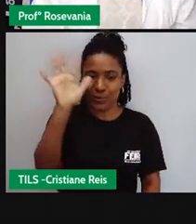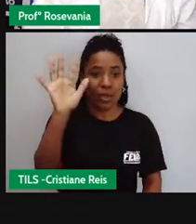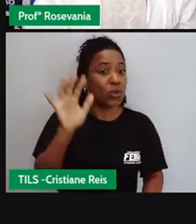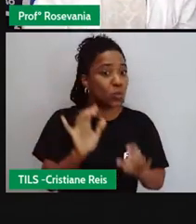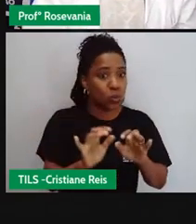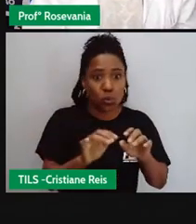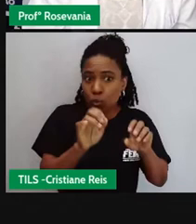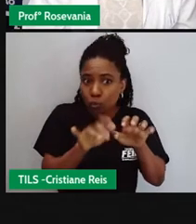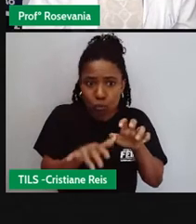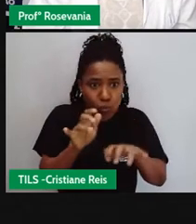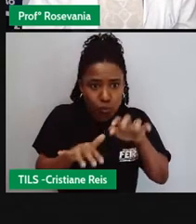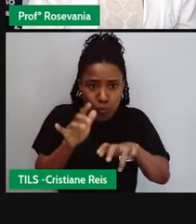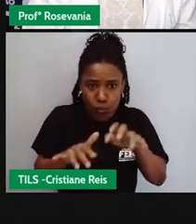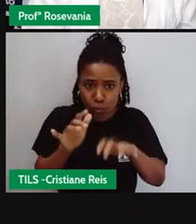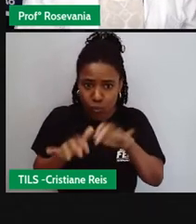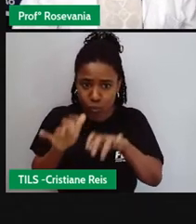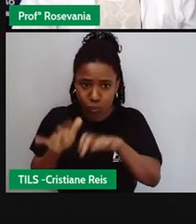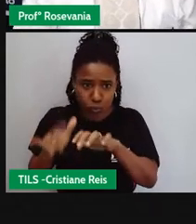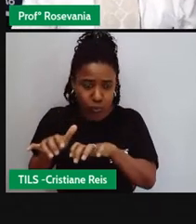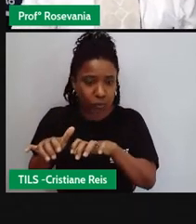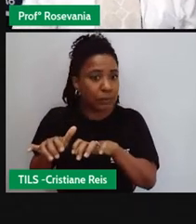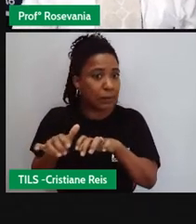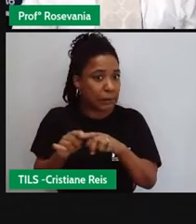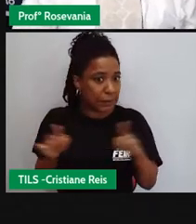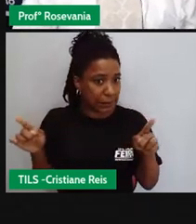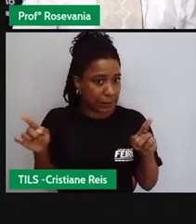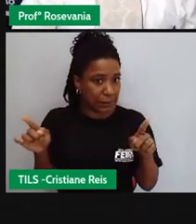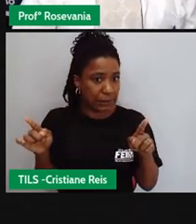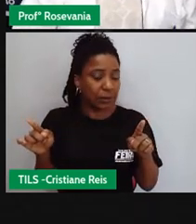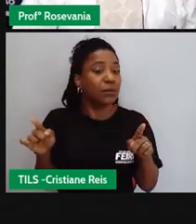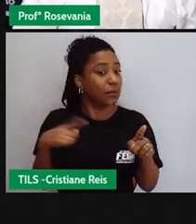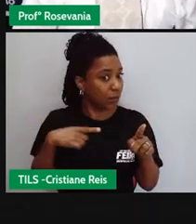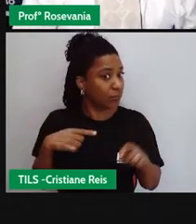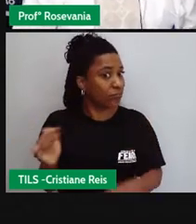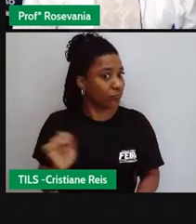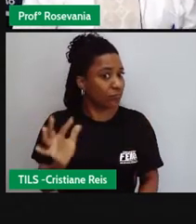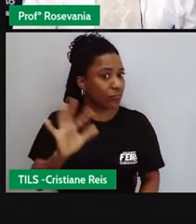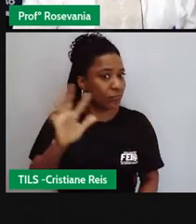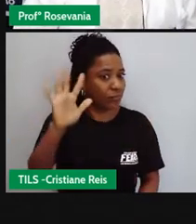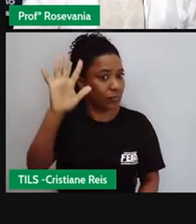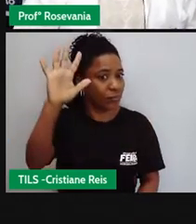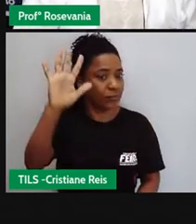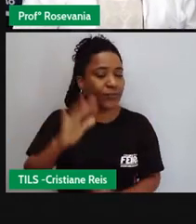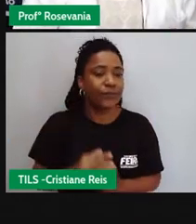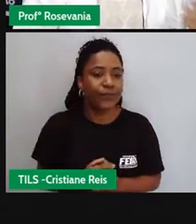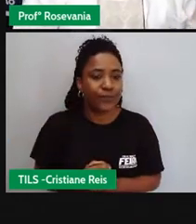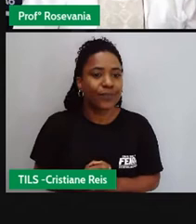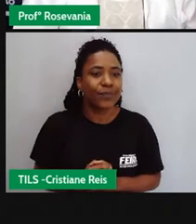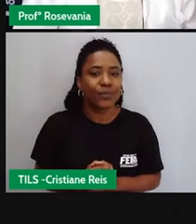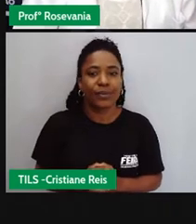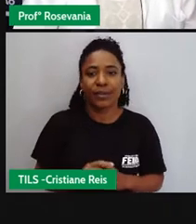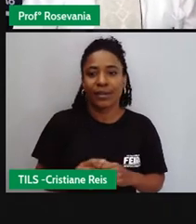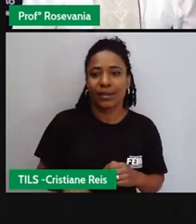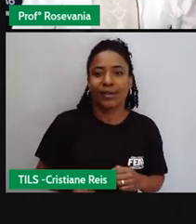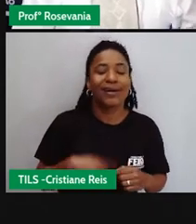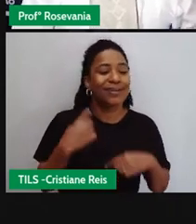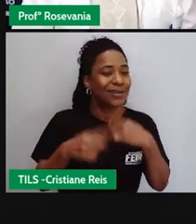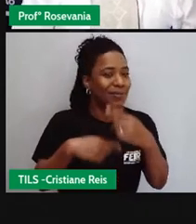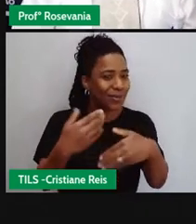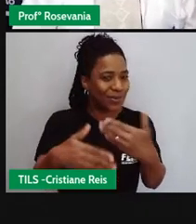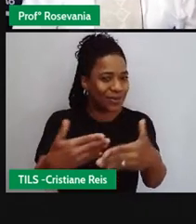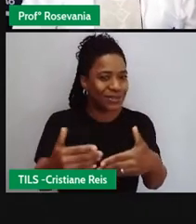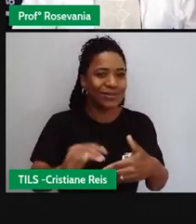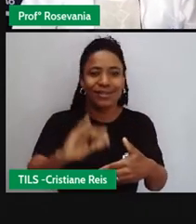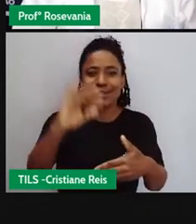botar no telégrafo. E aí, consequentemente, a gente teve um advento da imprensa,